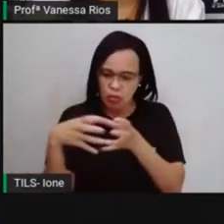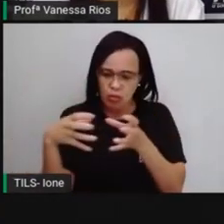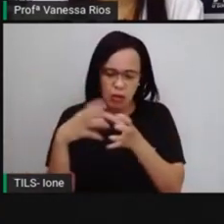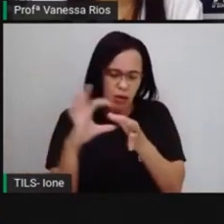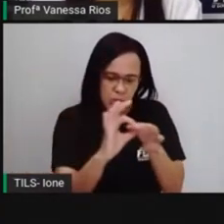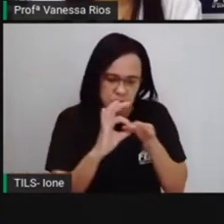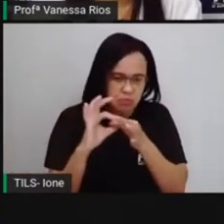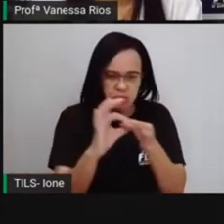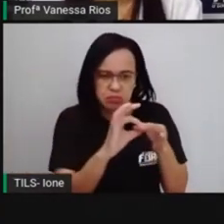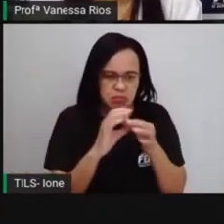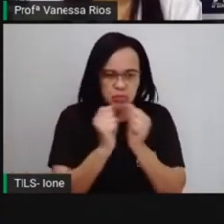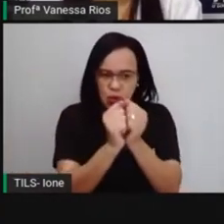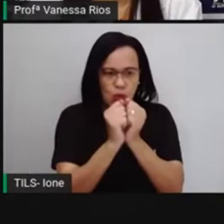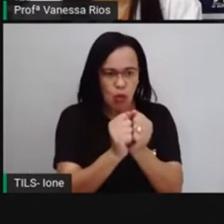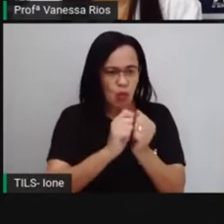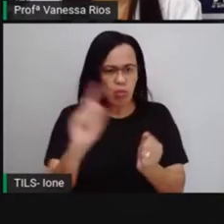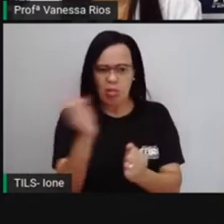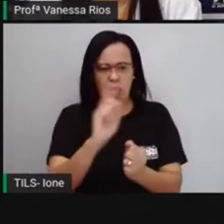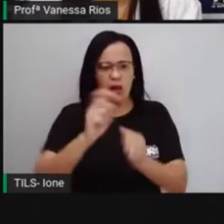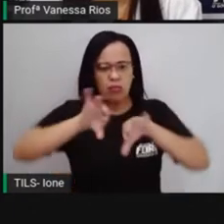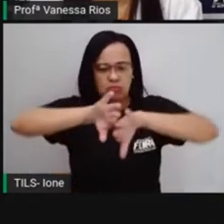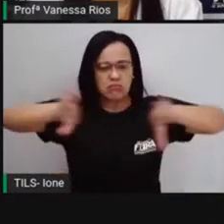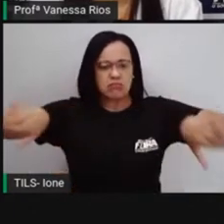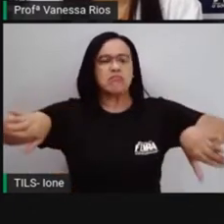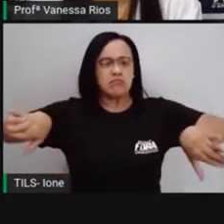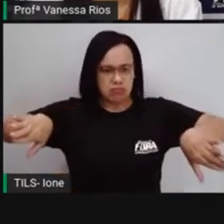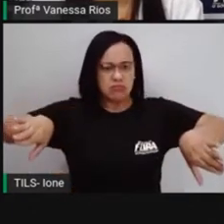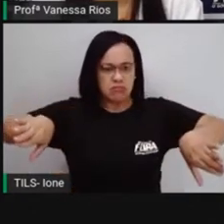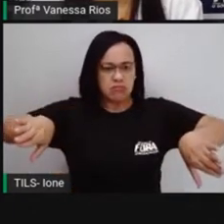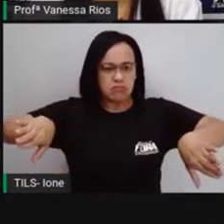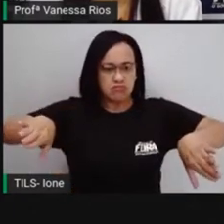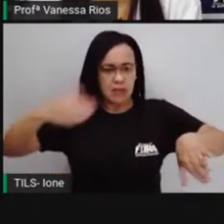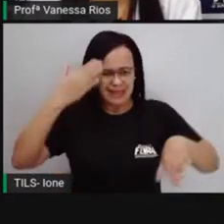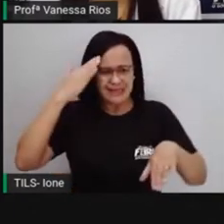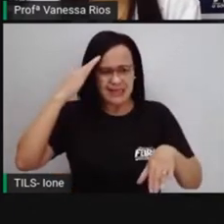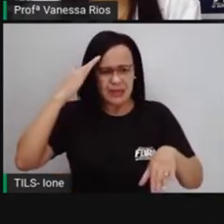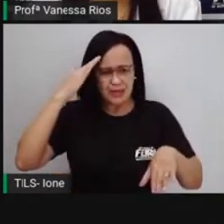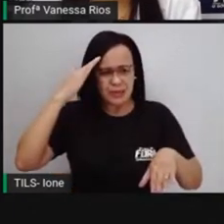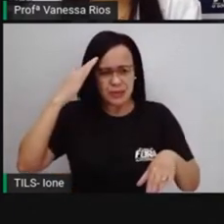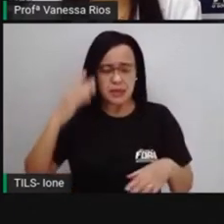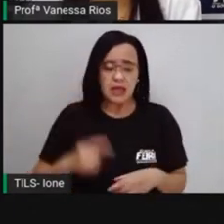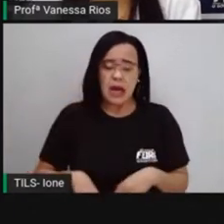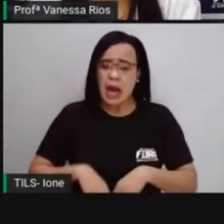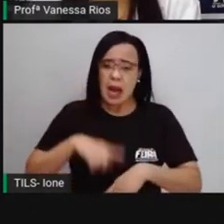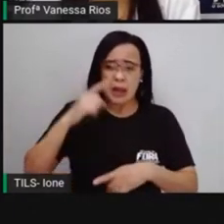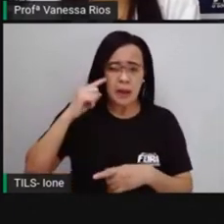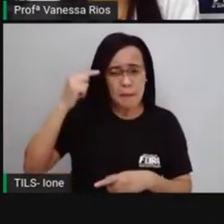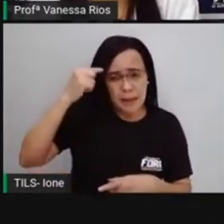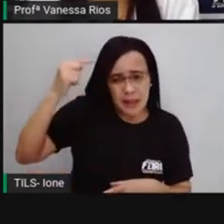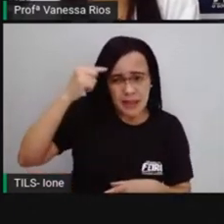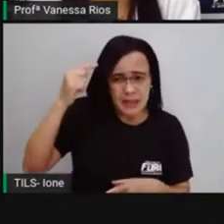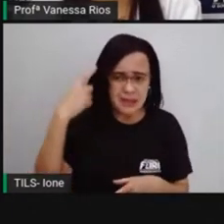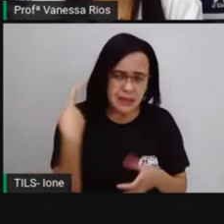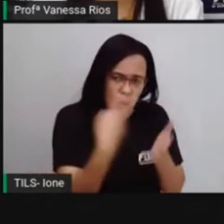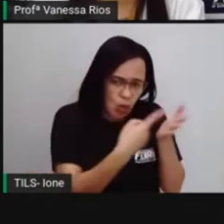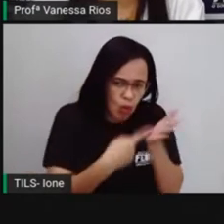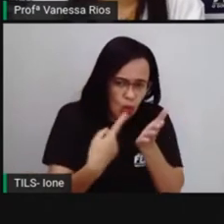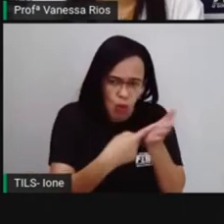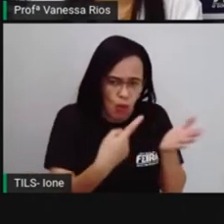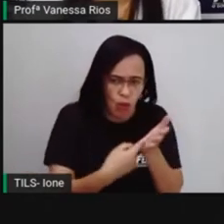se organizarem para ir procurar uma forma de sair, né? Daquela situação, de